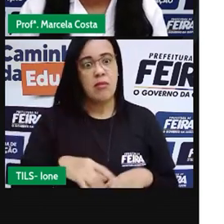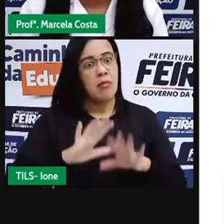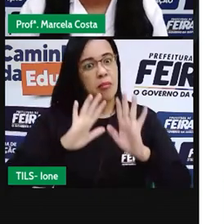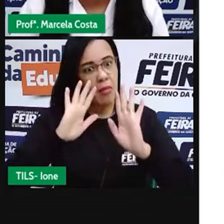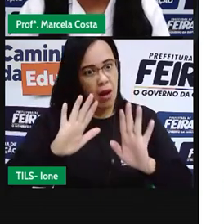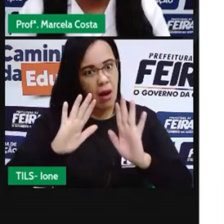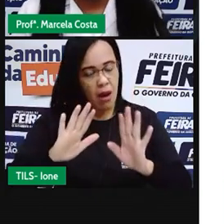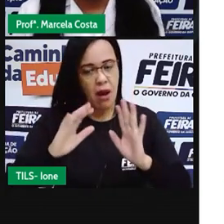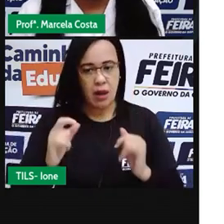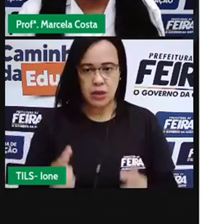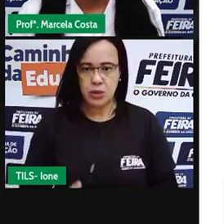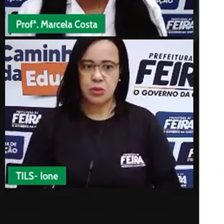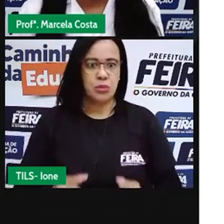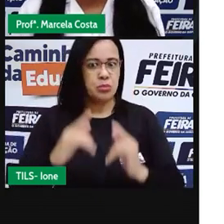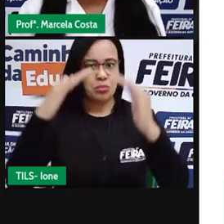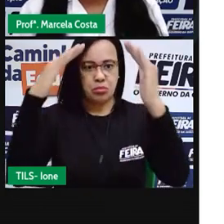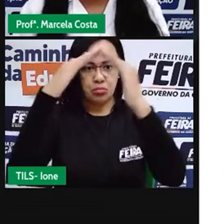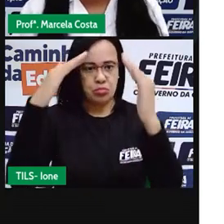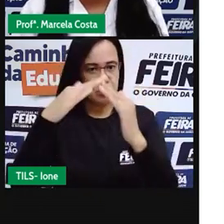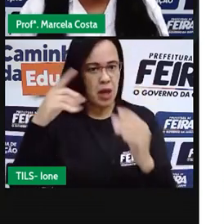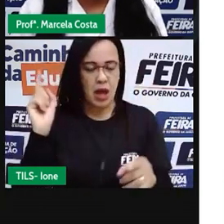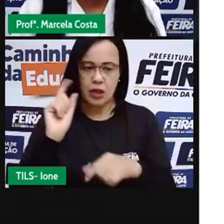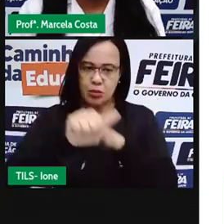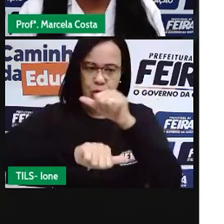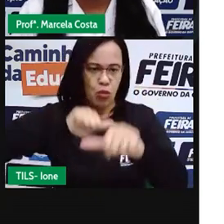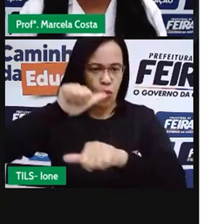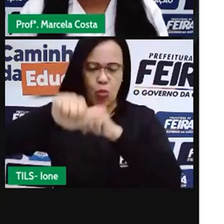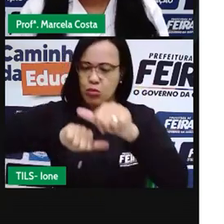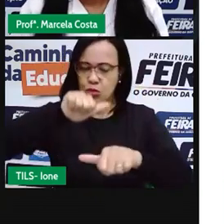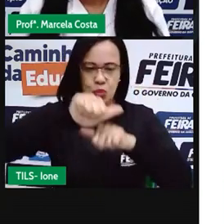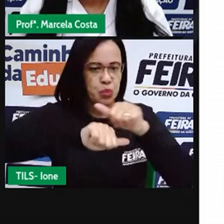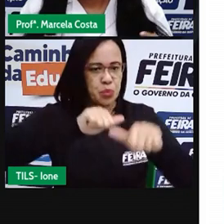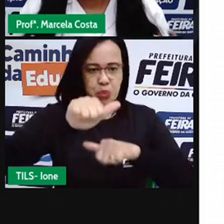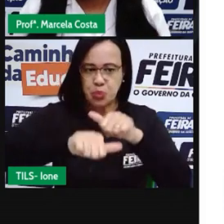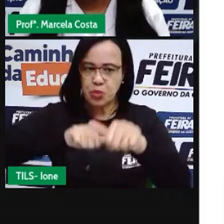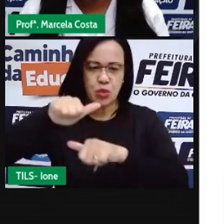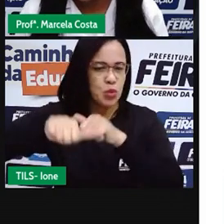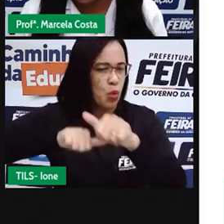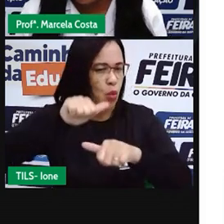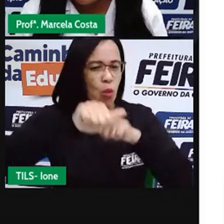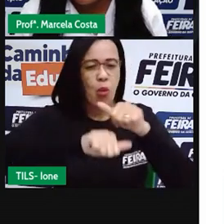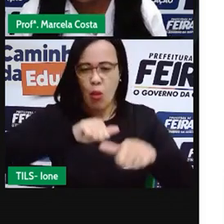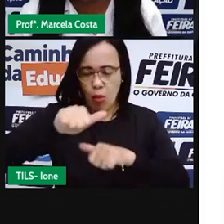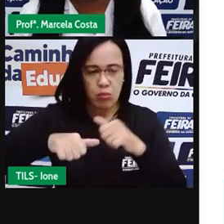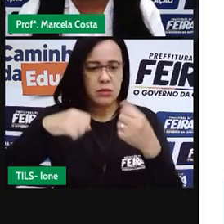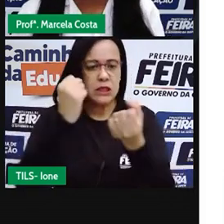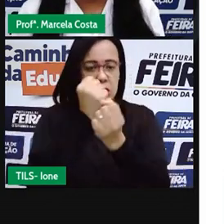porque nesses 280 anos passou por reformas, por ampliações.